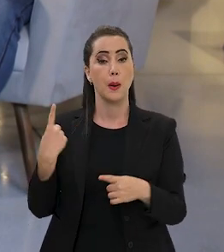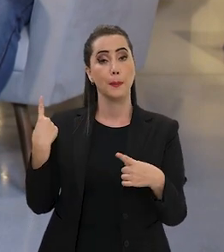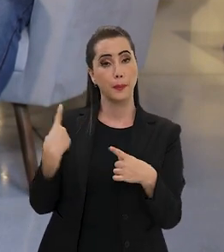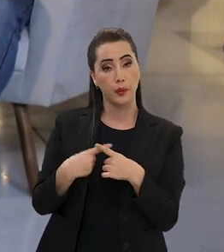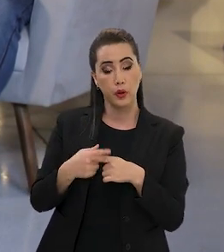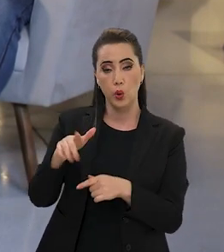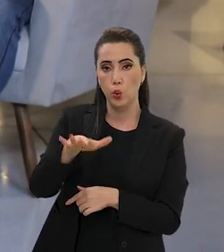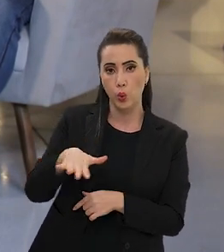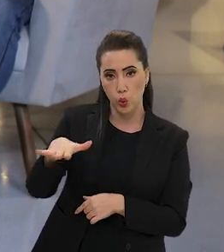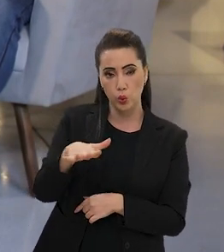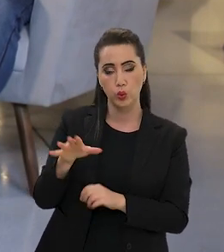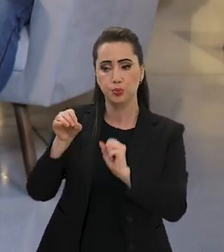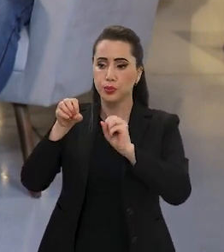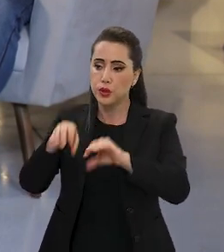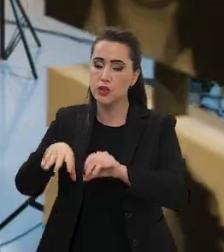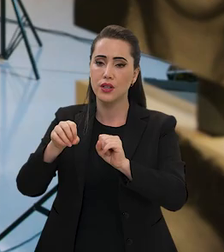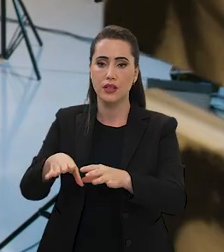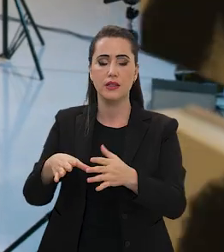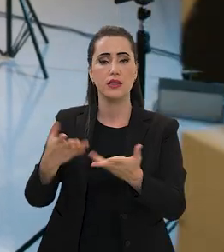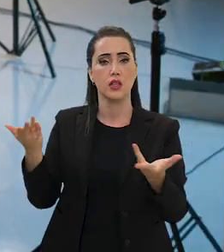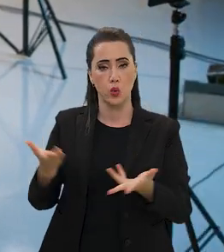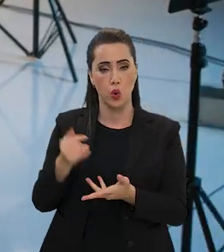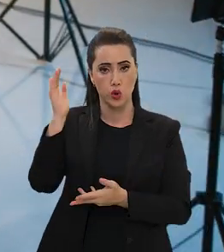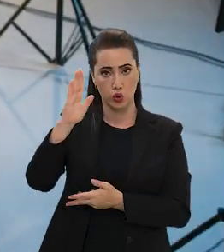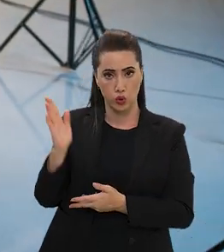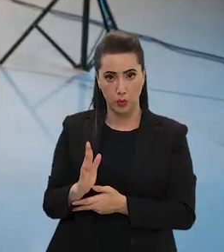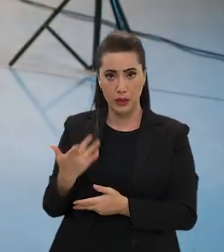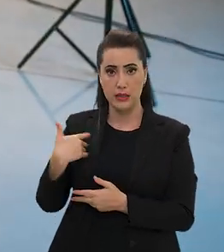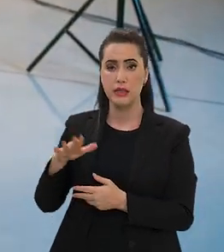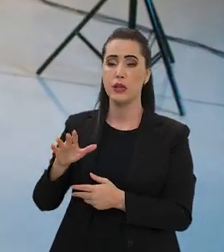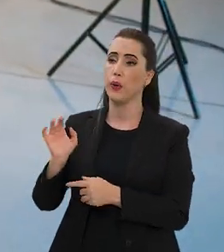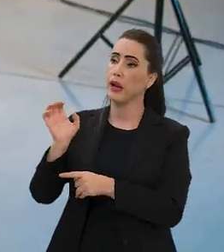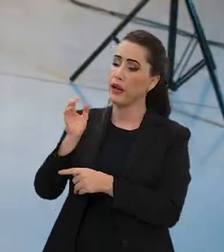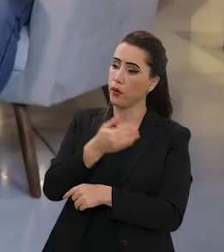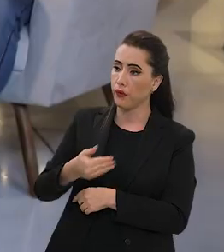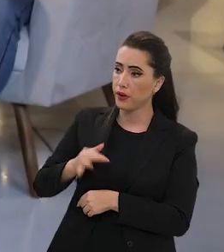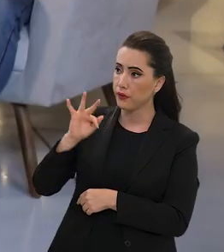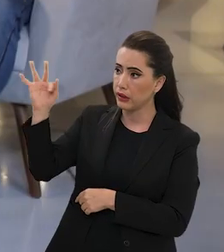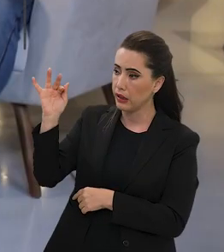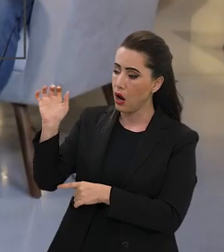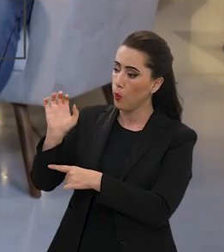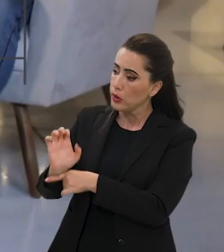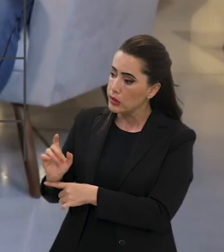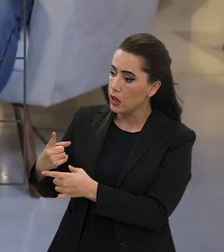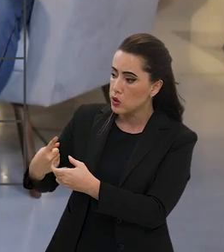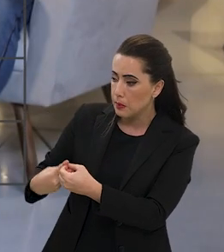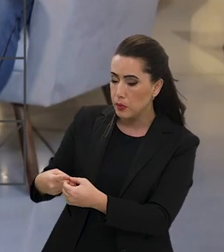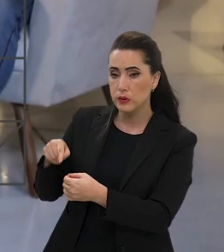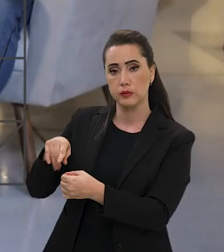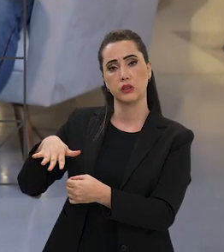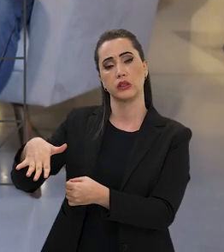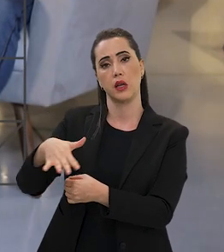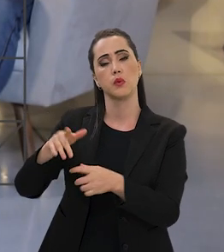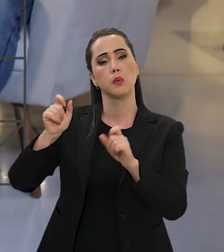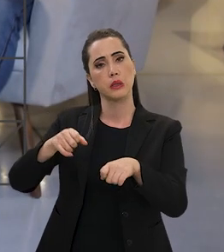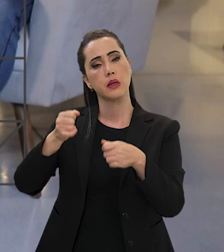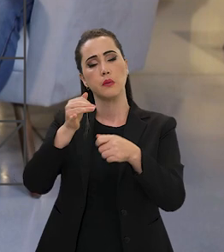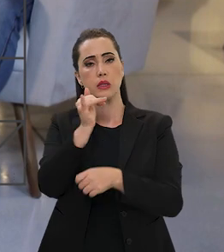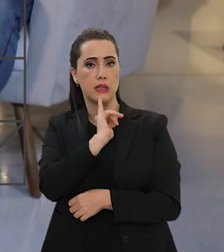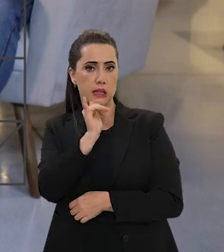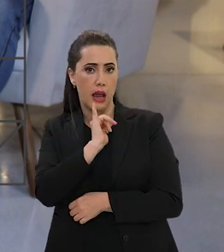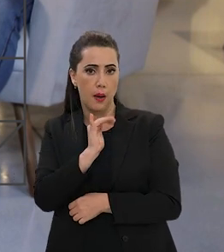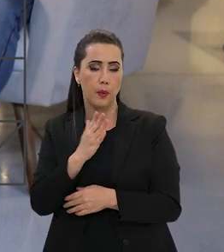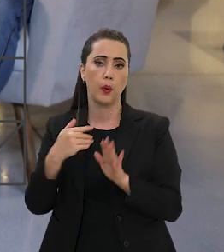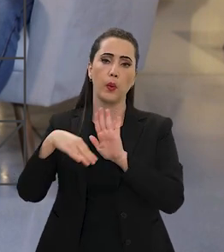públicas, até porque o setor da educação no Brasil é descentralizado. Como é que é essa parceria com estados e municípios? Podemos